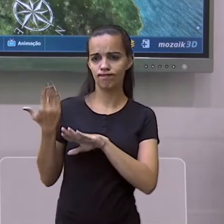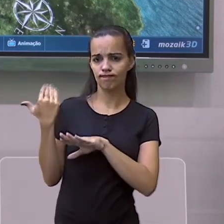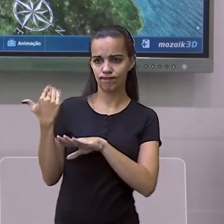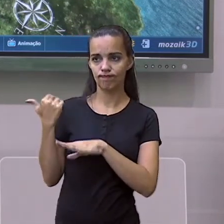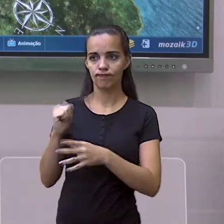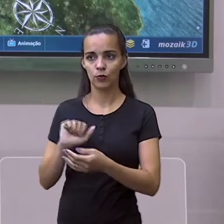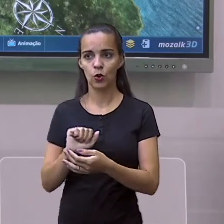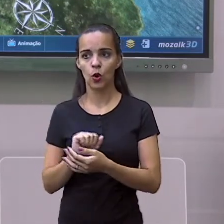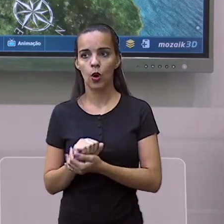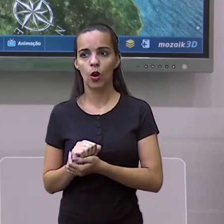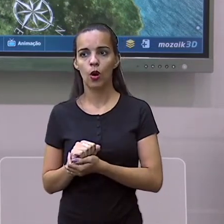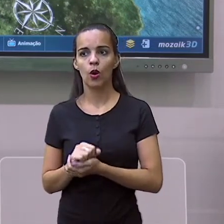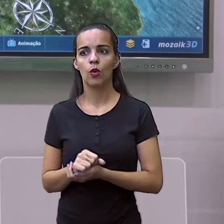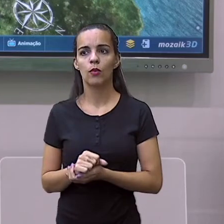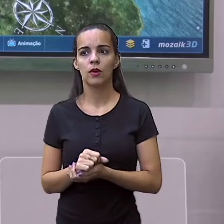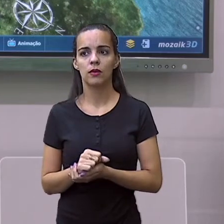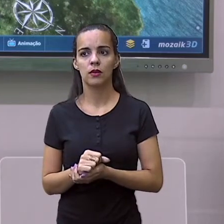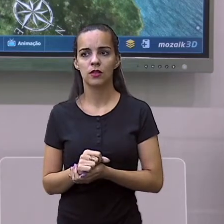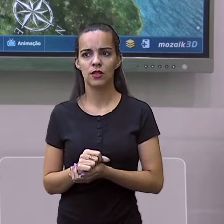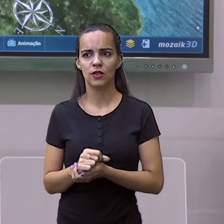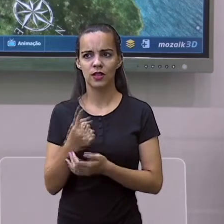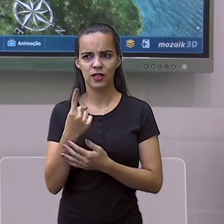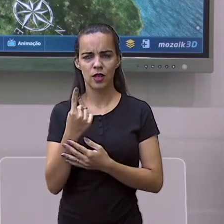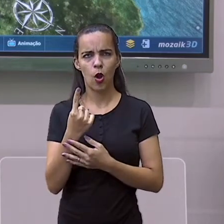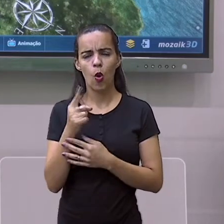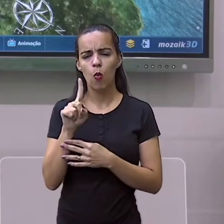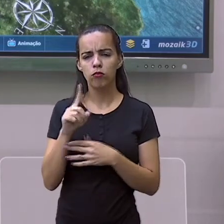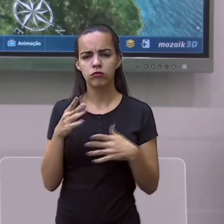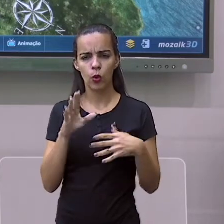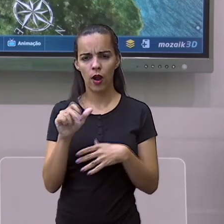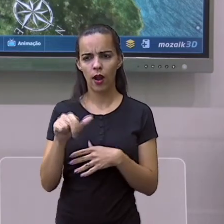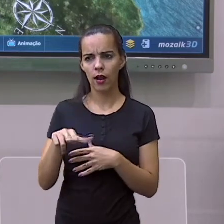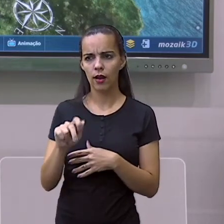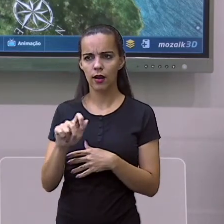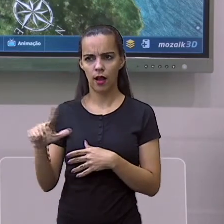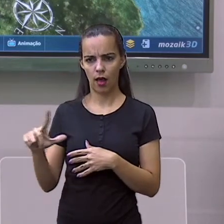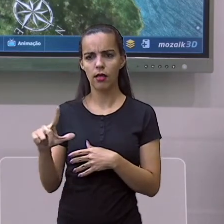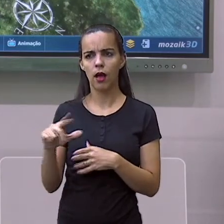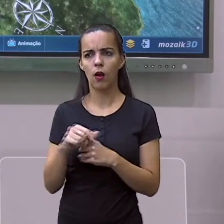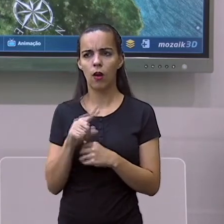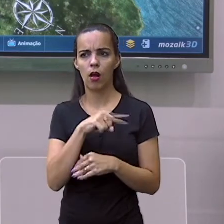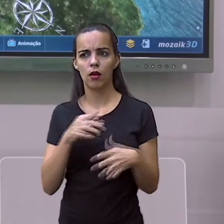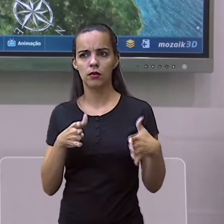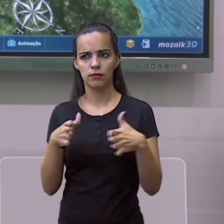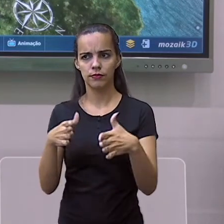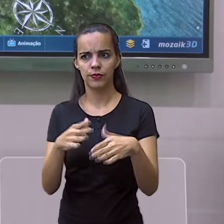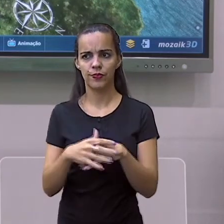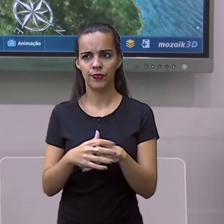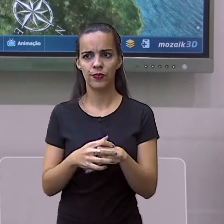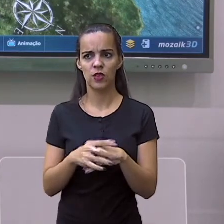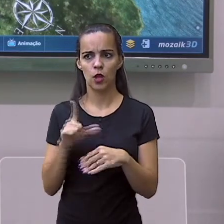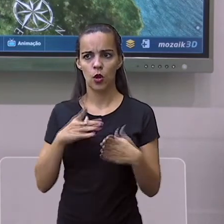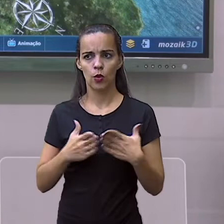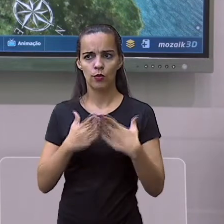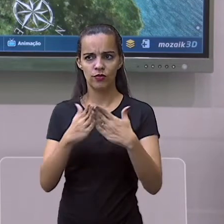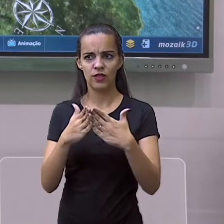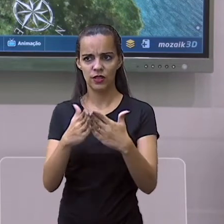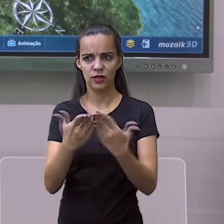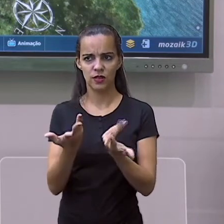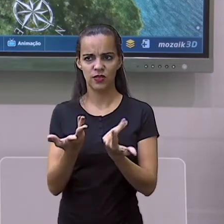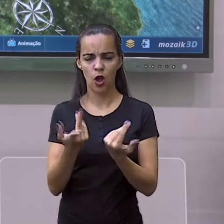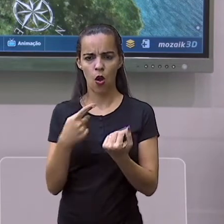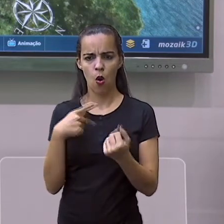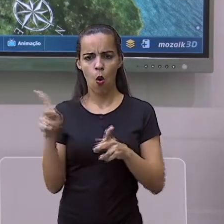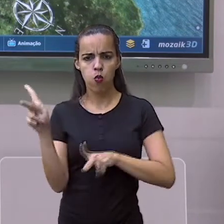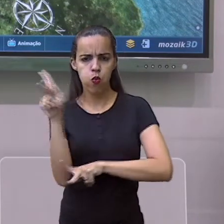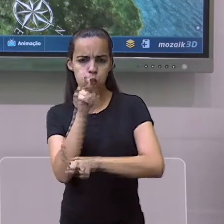atrás no canal de Suez, um navio que, devido a um vento